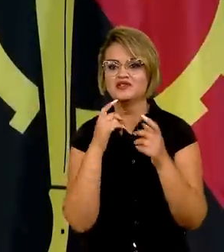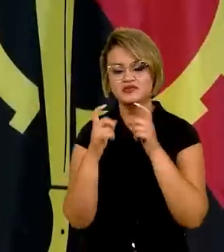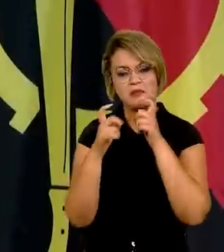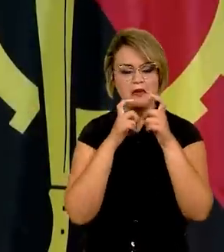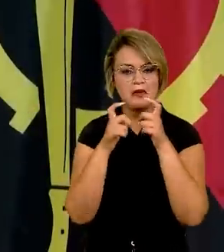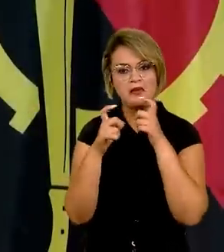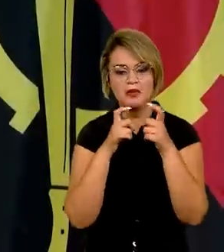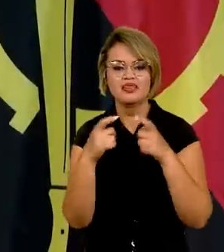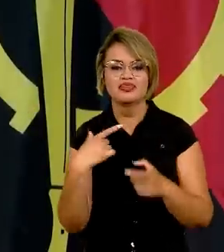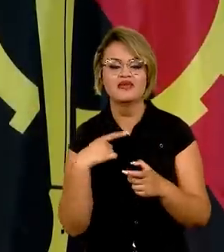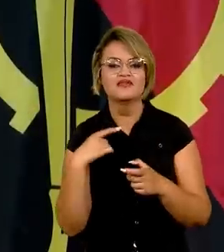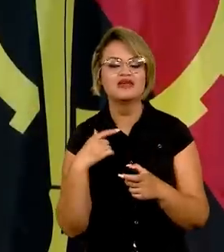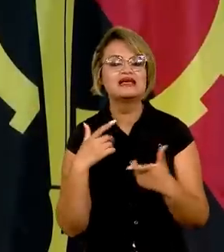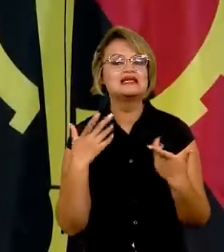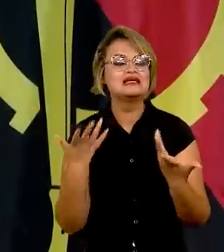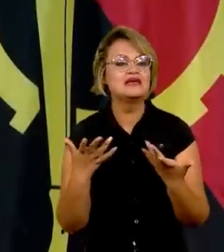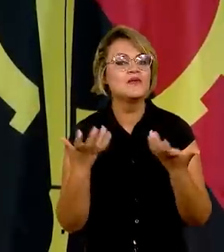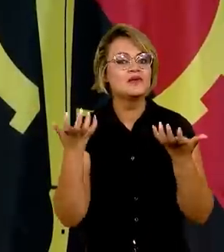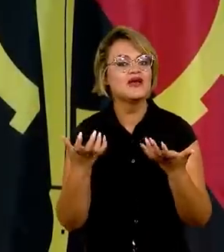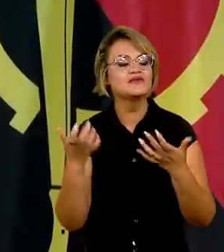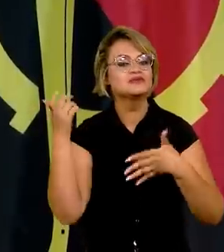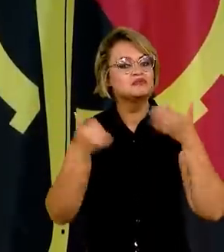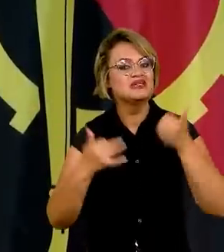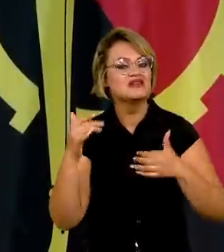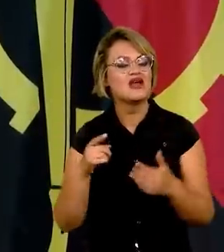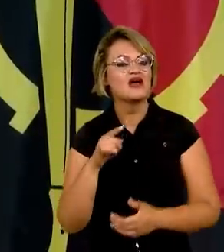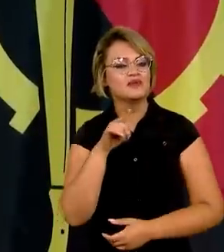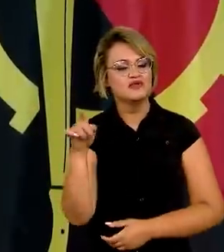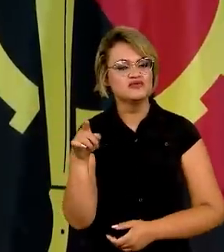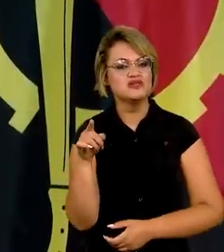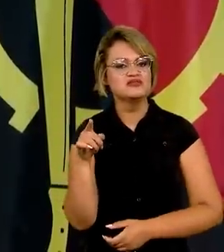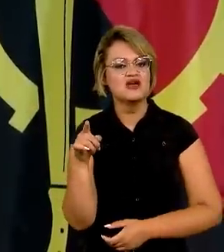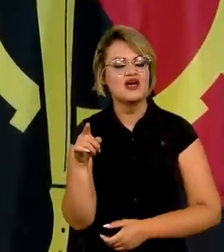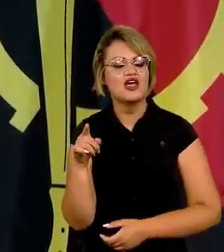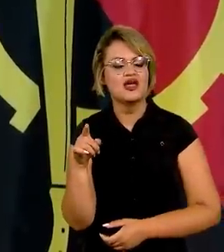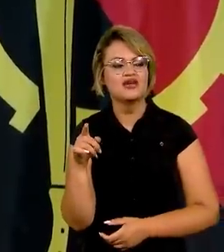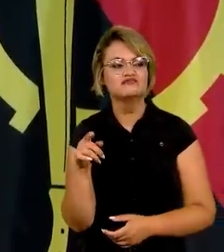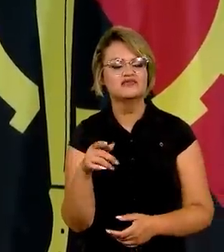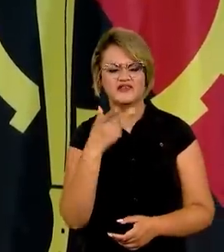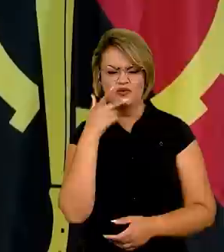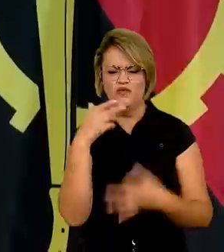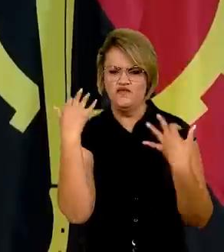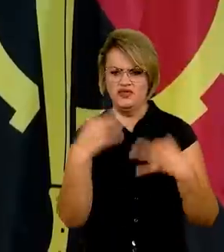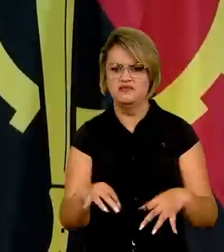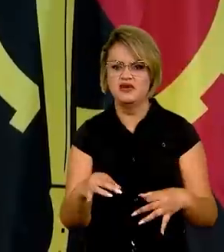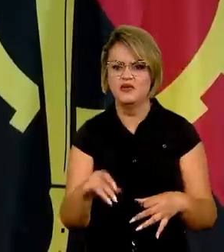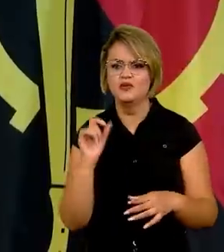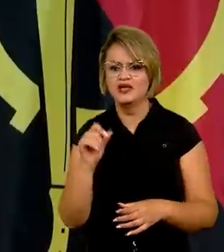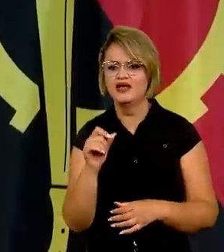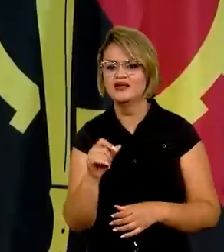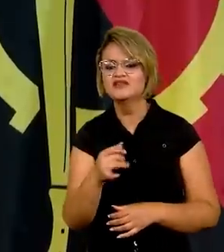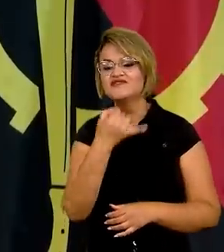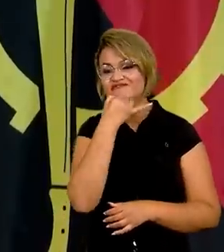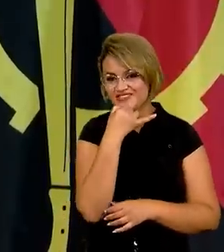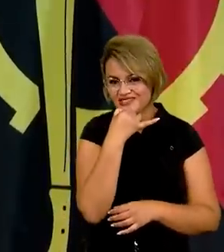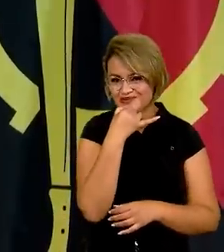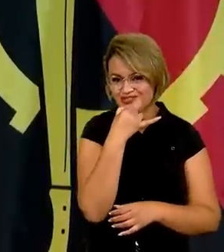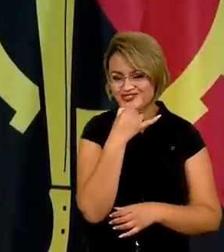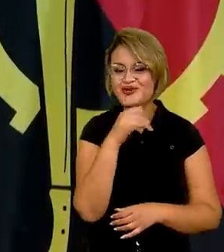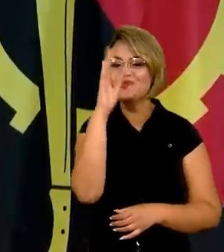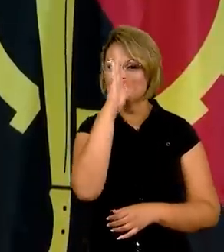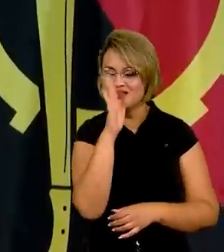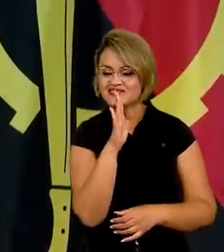quero deixar também aqui muito registrado é que, lamentavelmente, o Brasil manteve